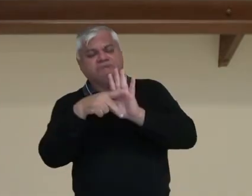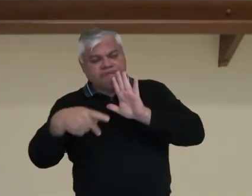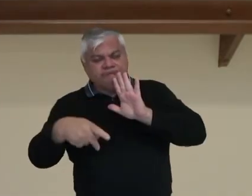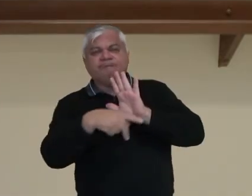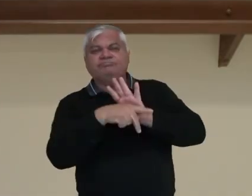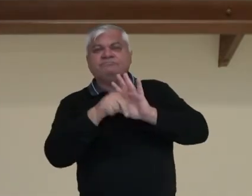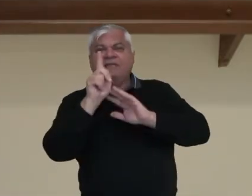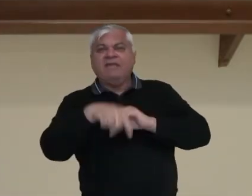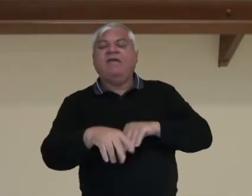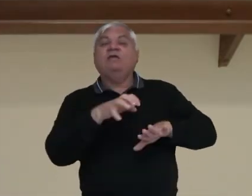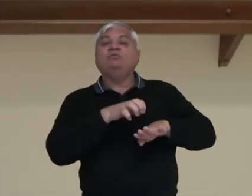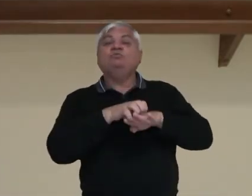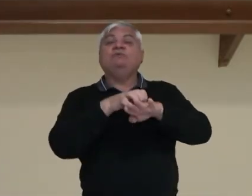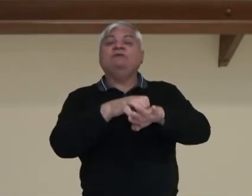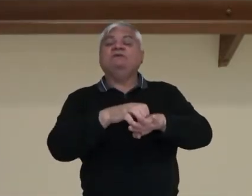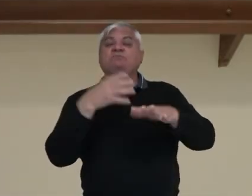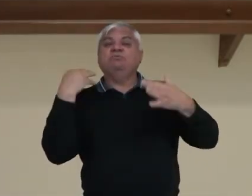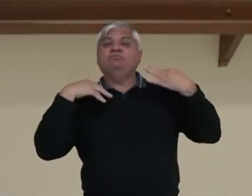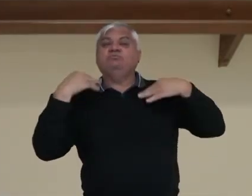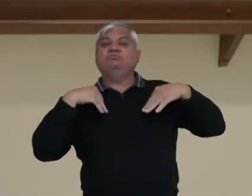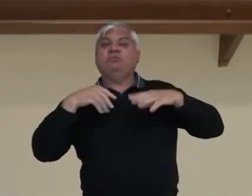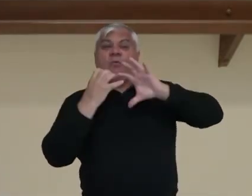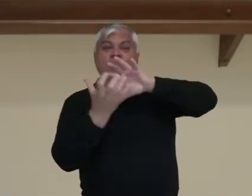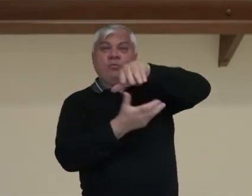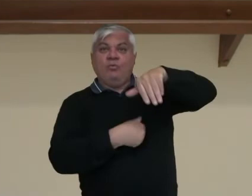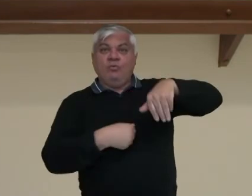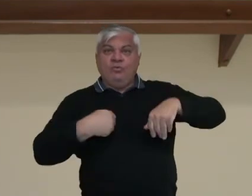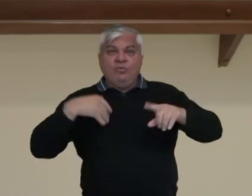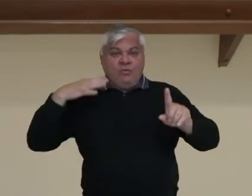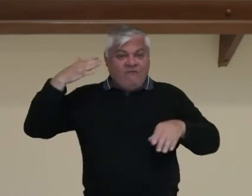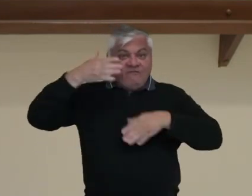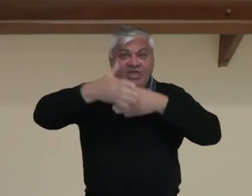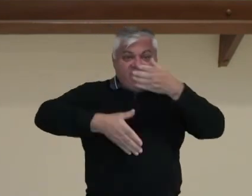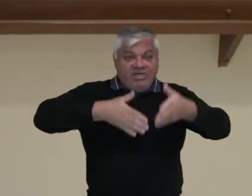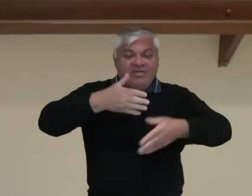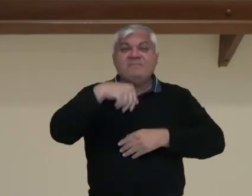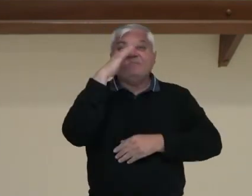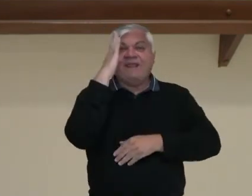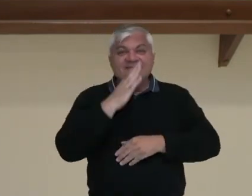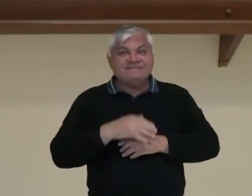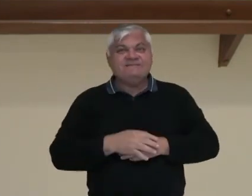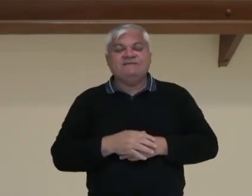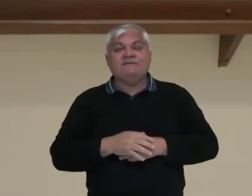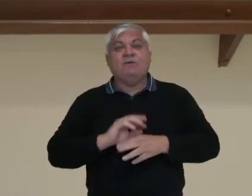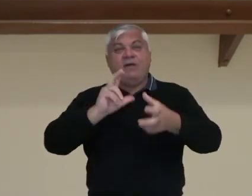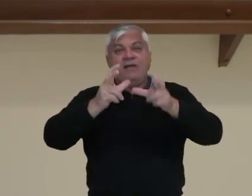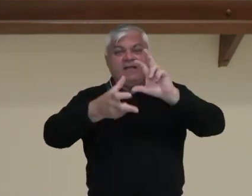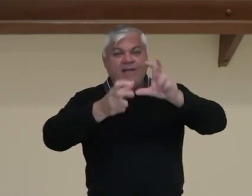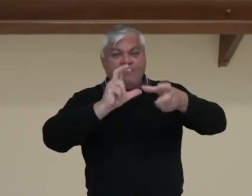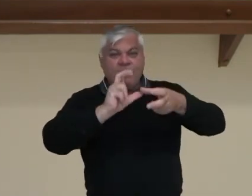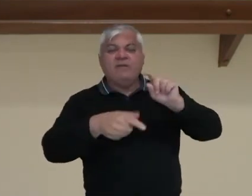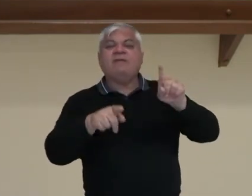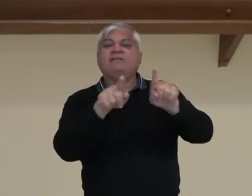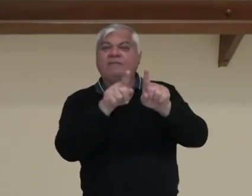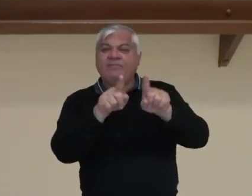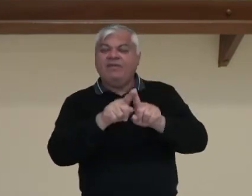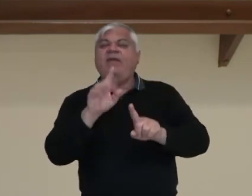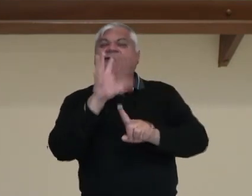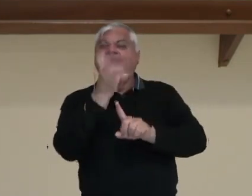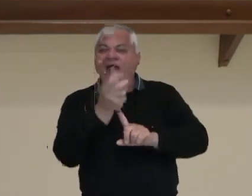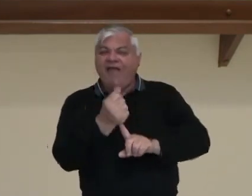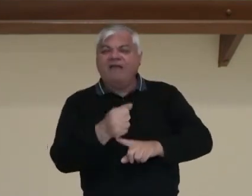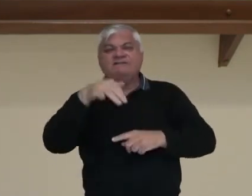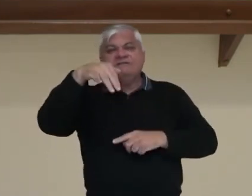capital internacional, inclusive. A capoeira vai passar a ser uma arte marcial brasileira. E o repórter